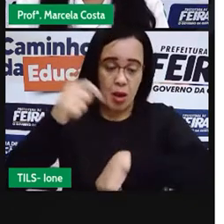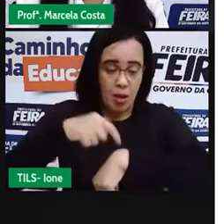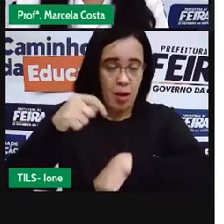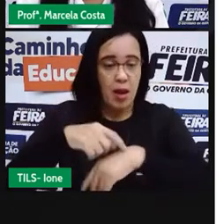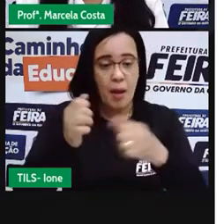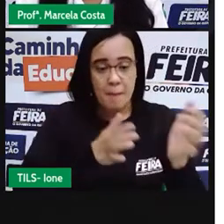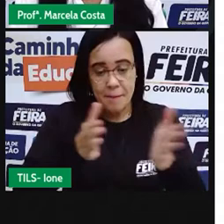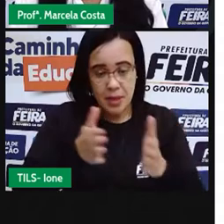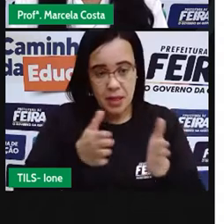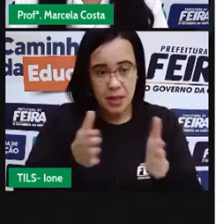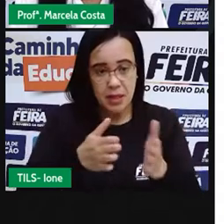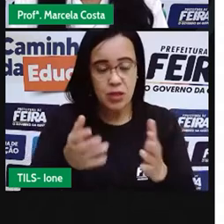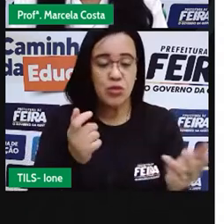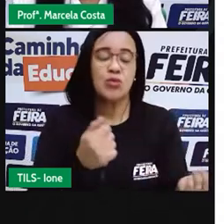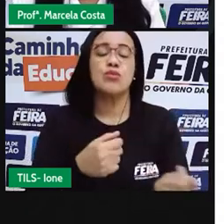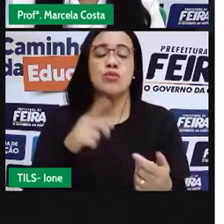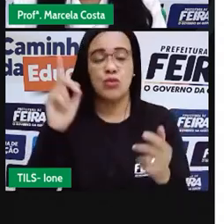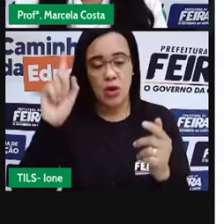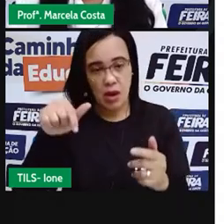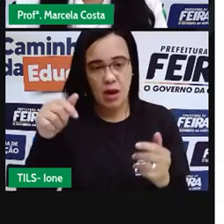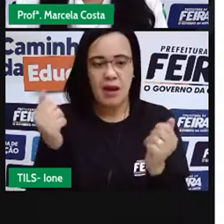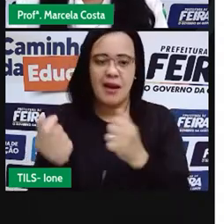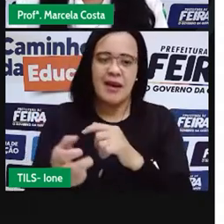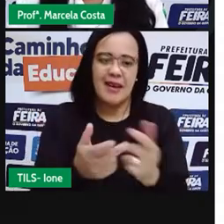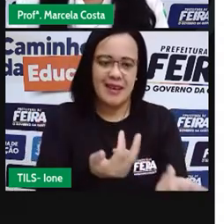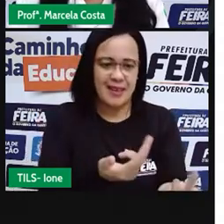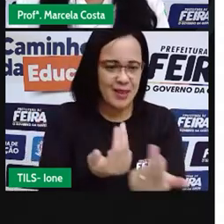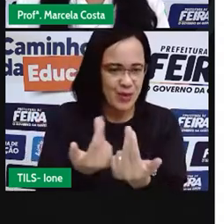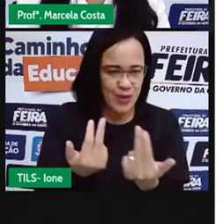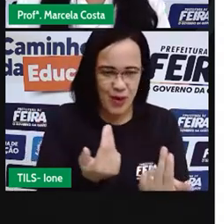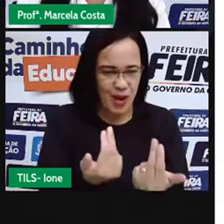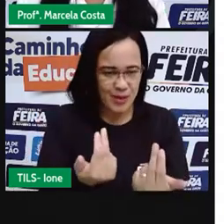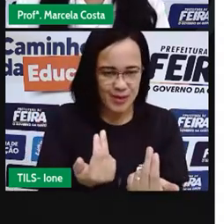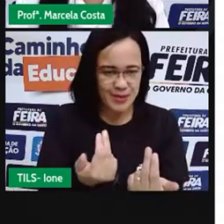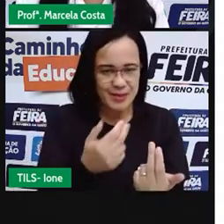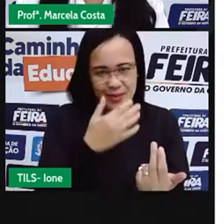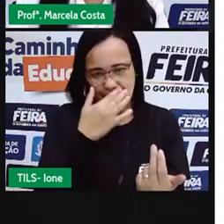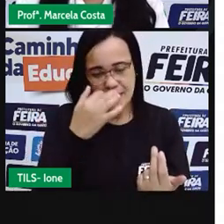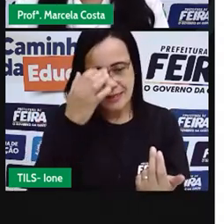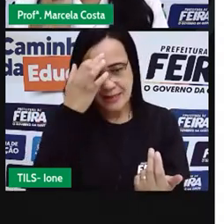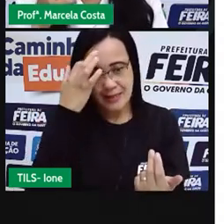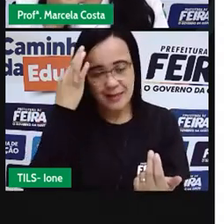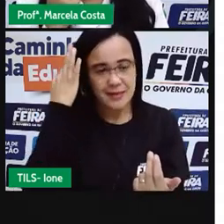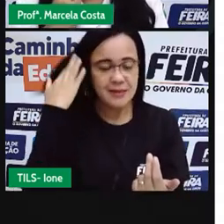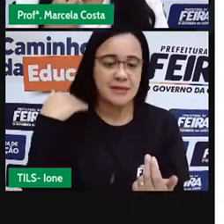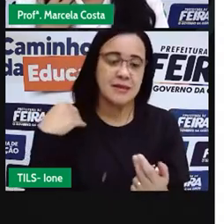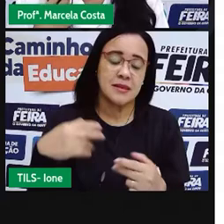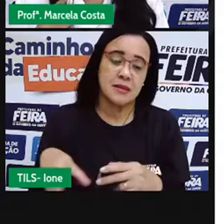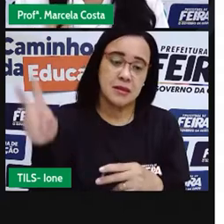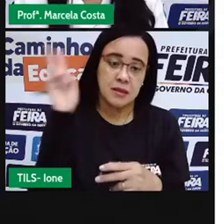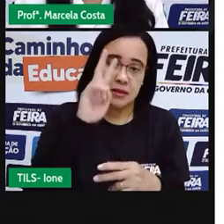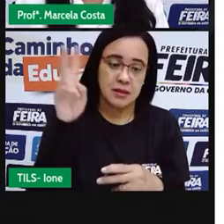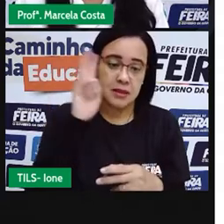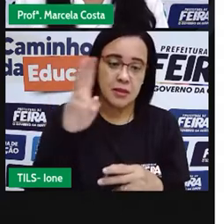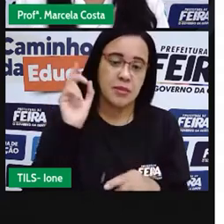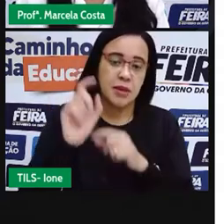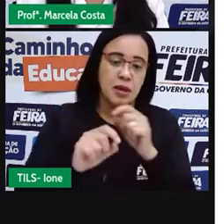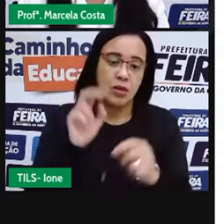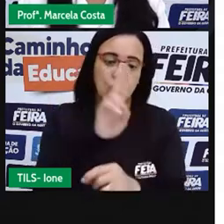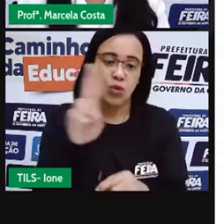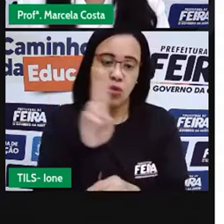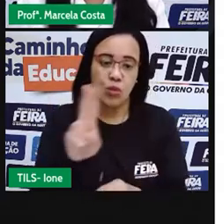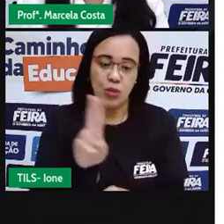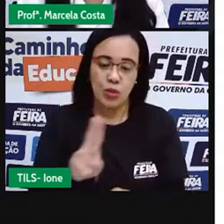no mesmo período histórico. agora crianças vamos relembrar aqui o nome